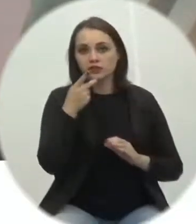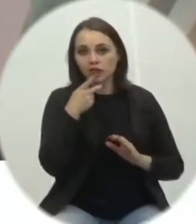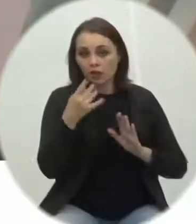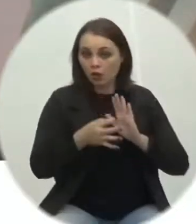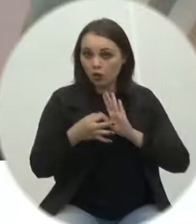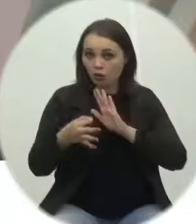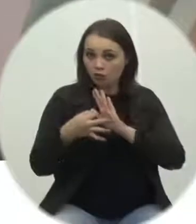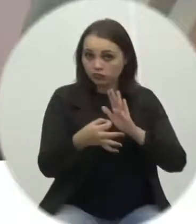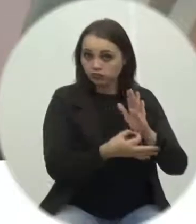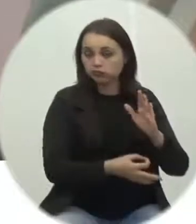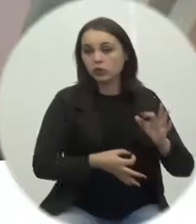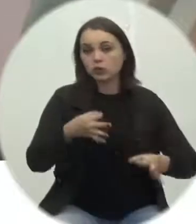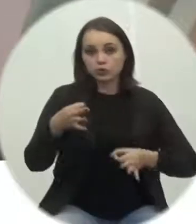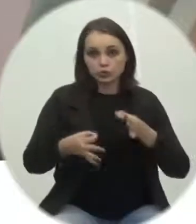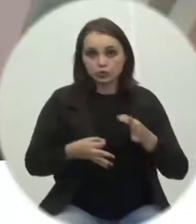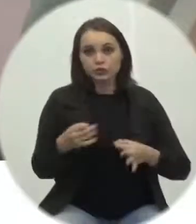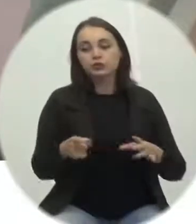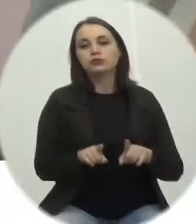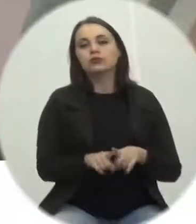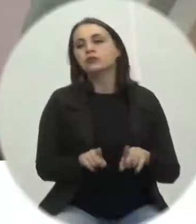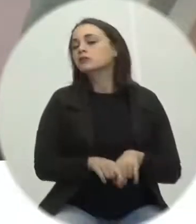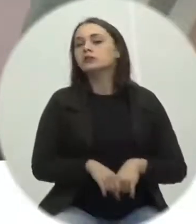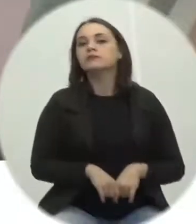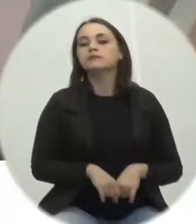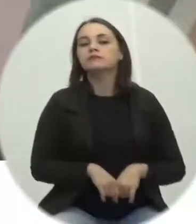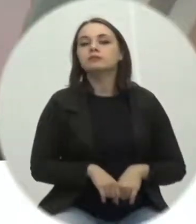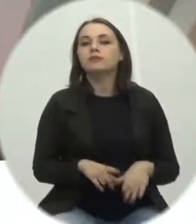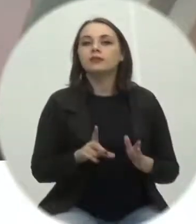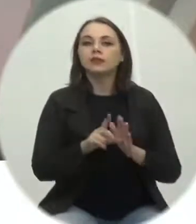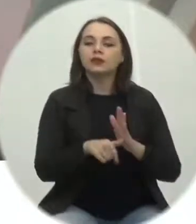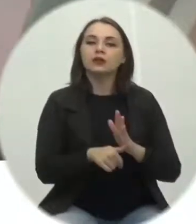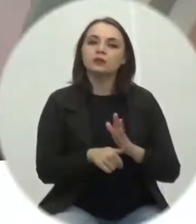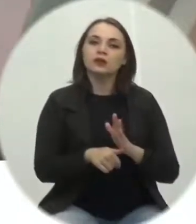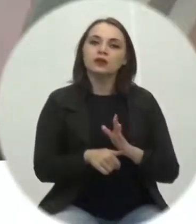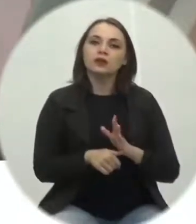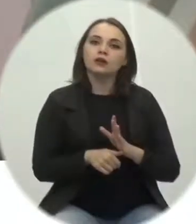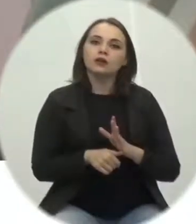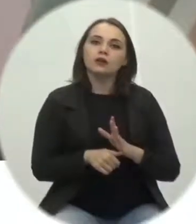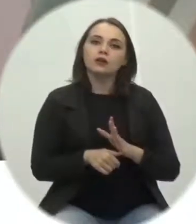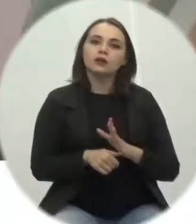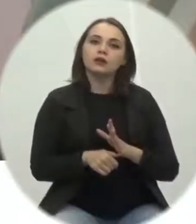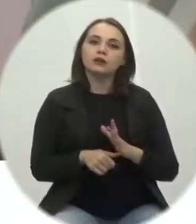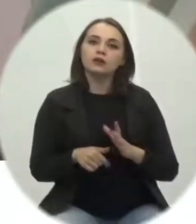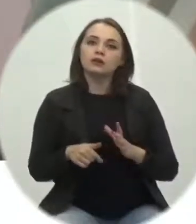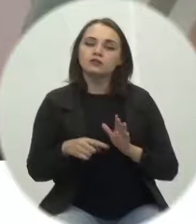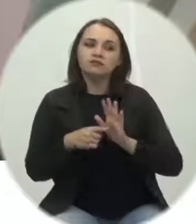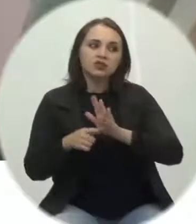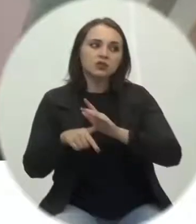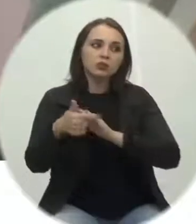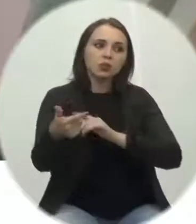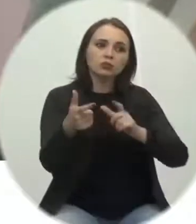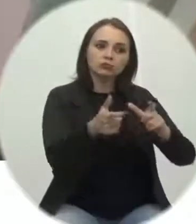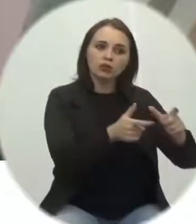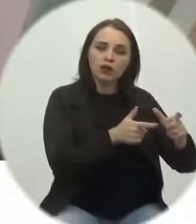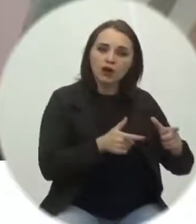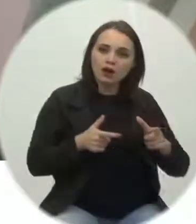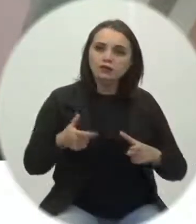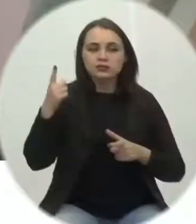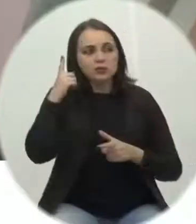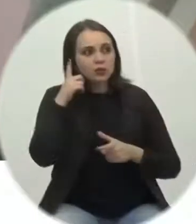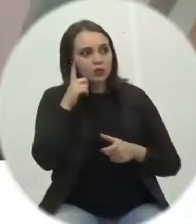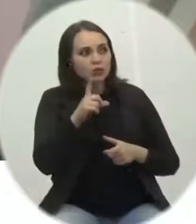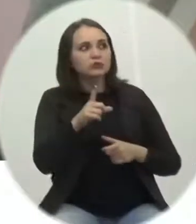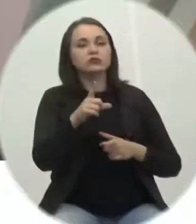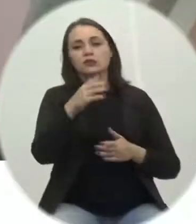jurídico e consequentemente também tramitar pelas demais casas e obter do próprio CCJ a sua